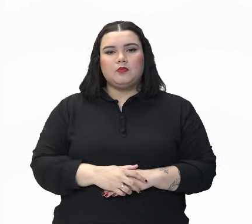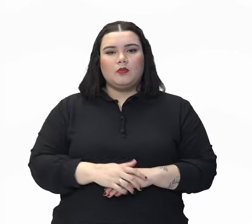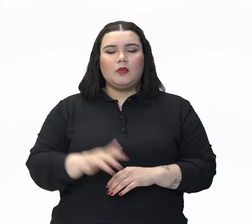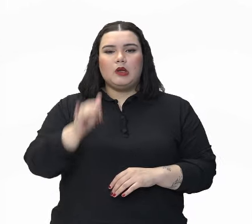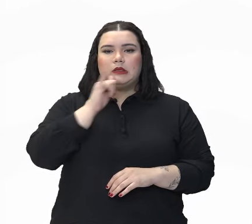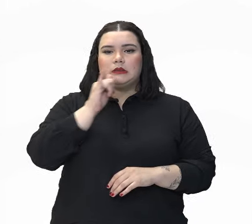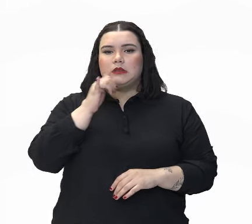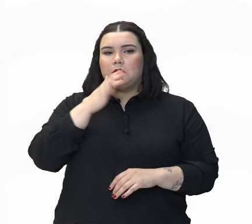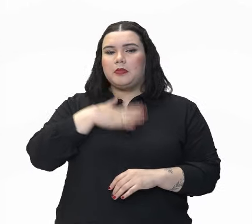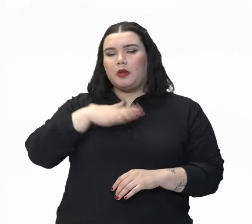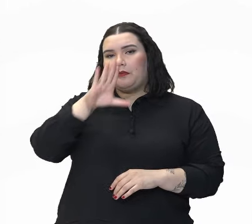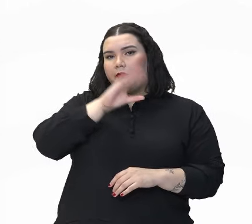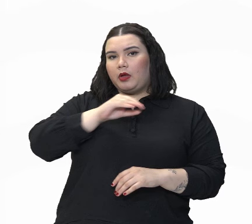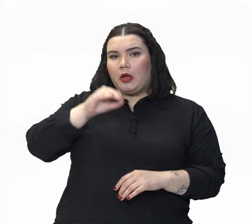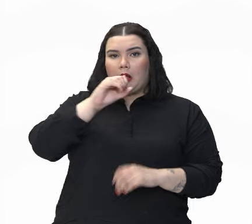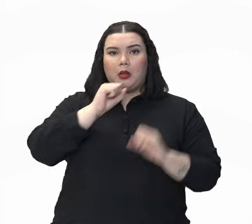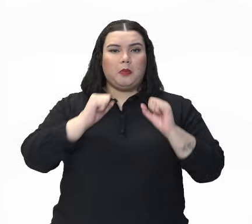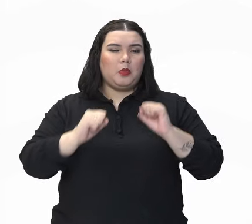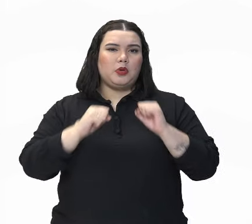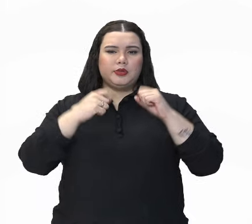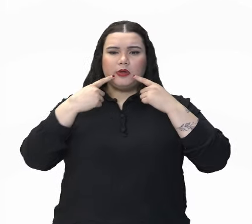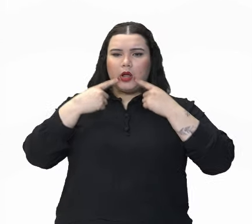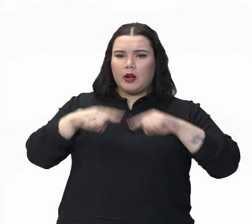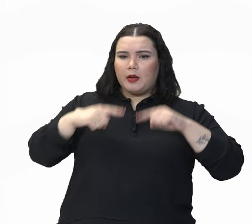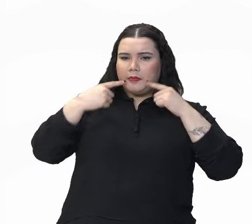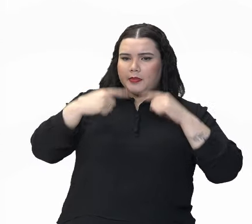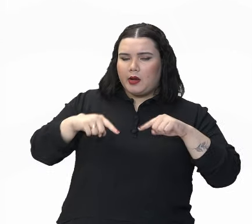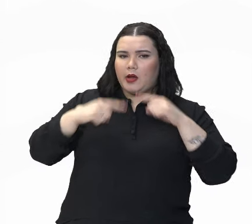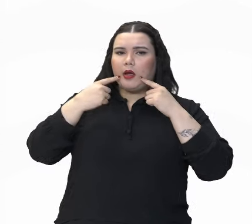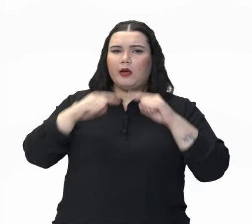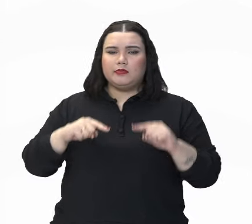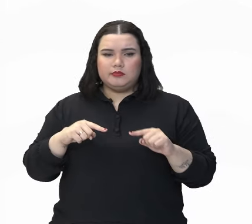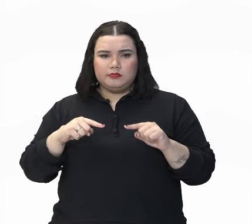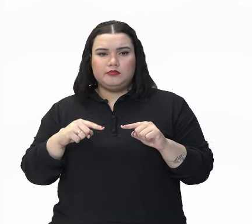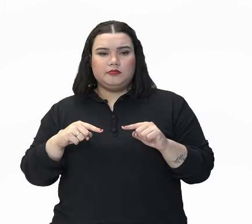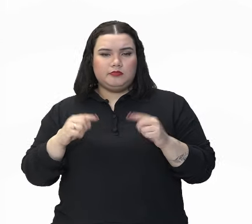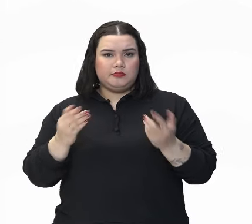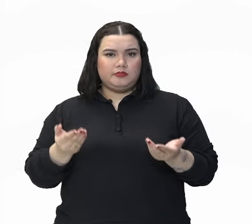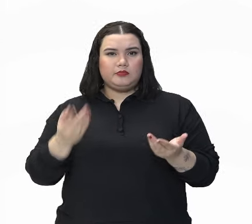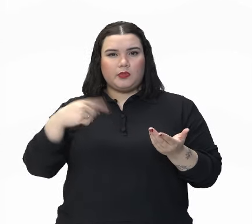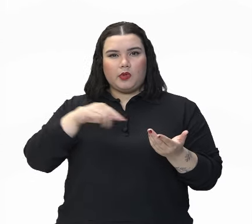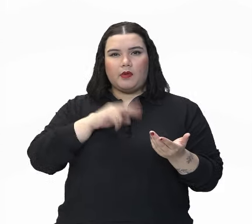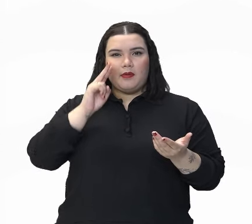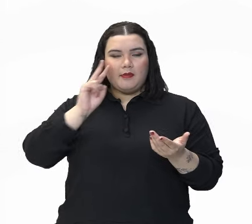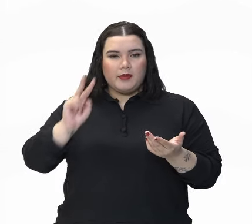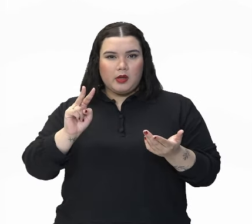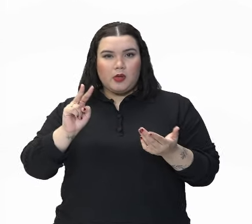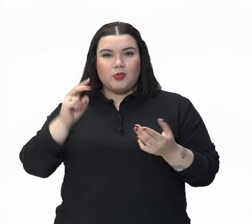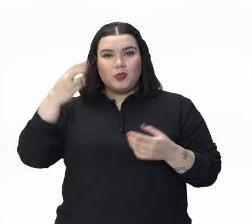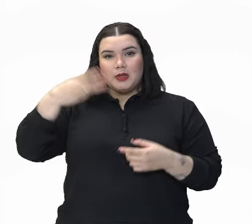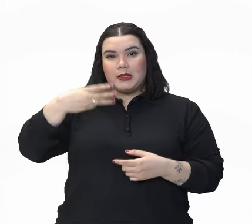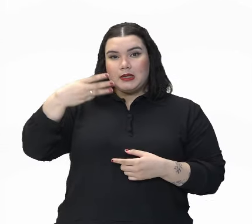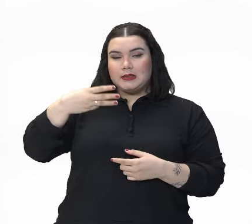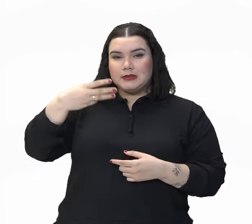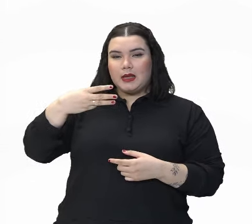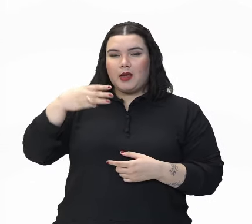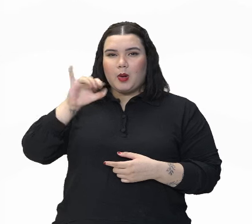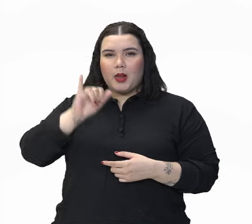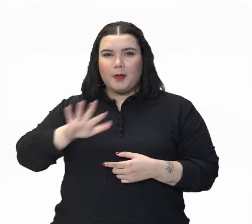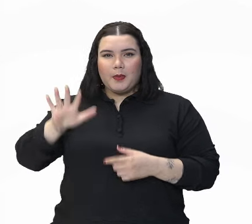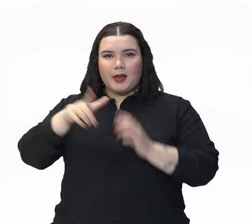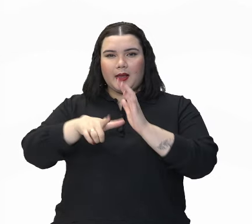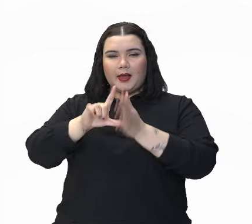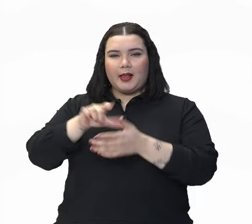intenção de criticar, né? Que foi o caso, né? Que nós vimos ali no terceiro quadrinho. A gente vê que o